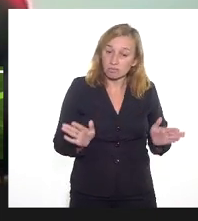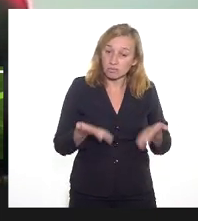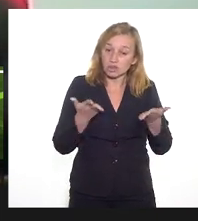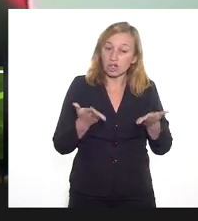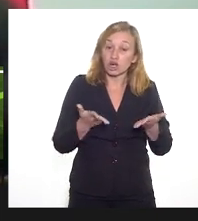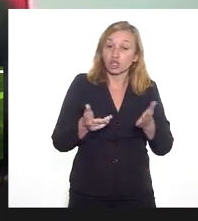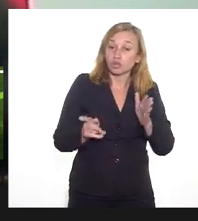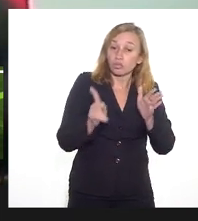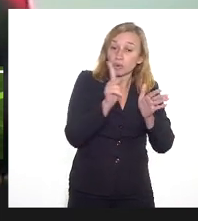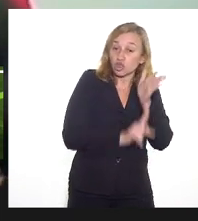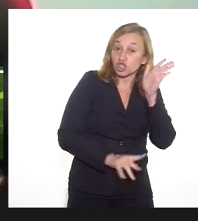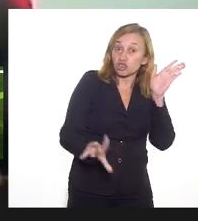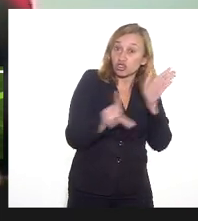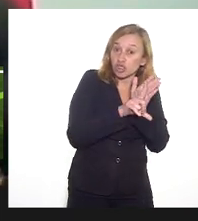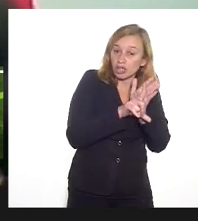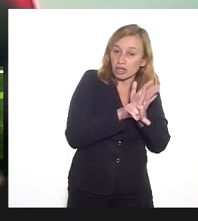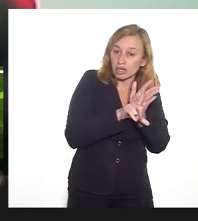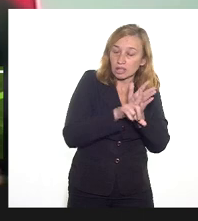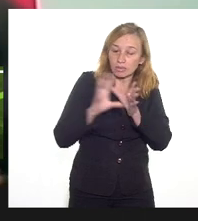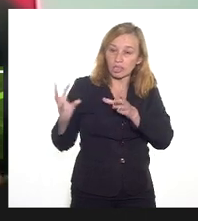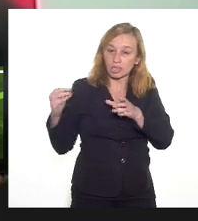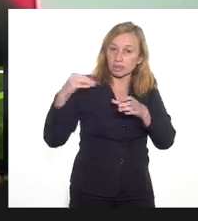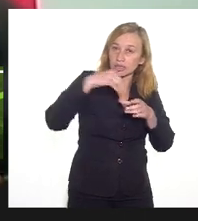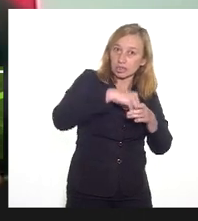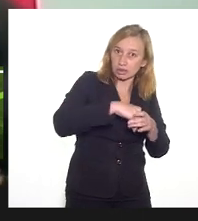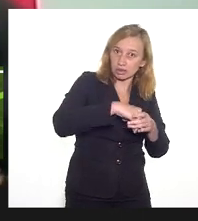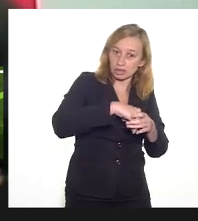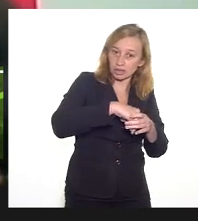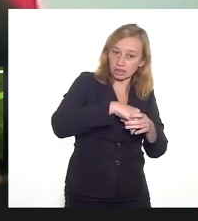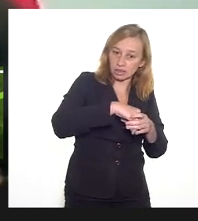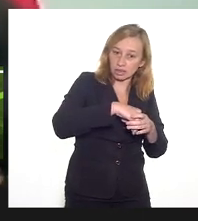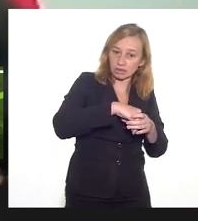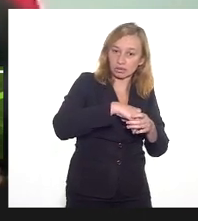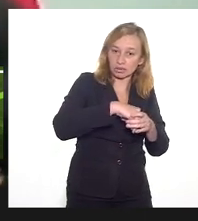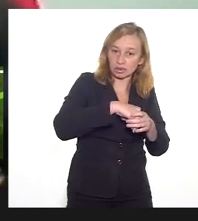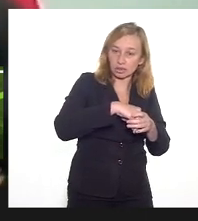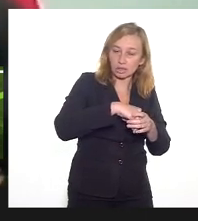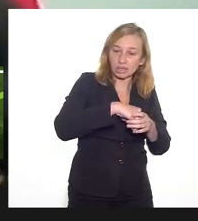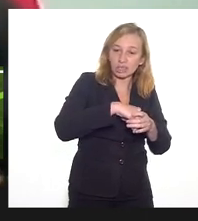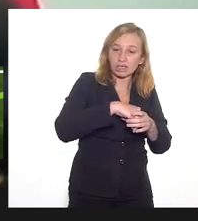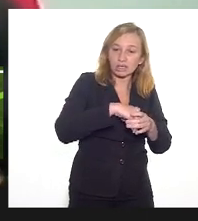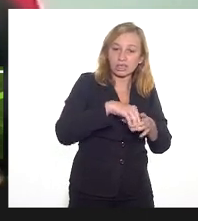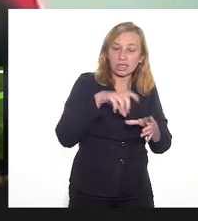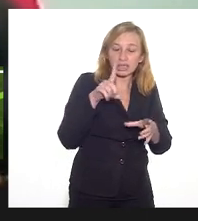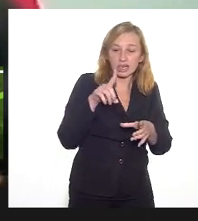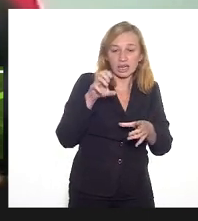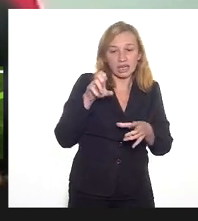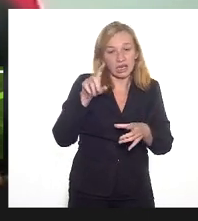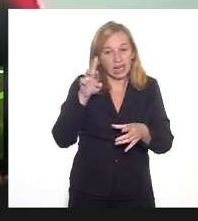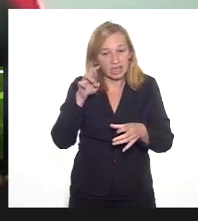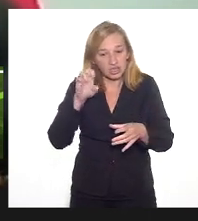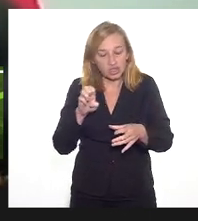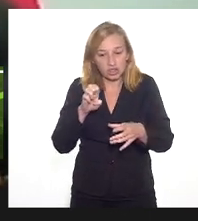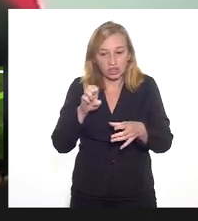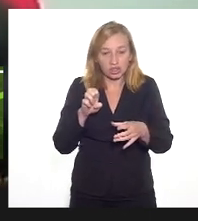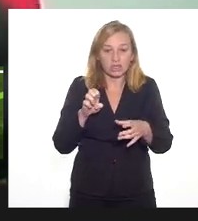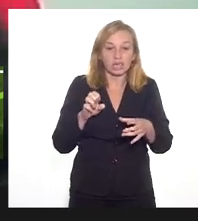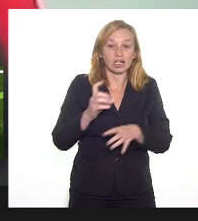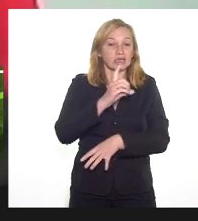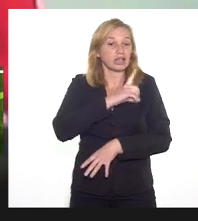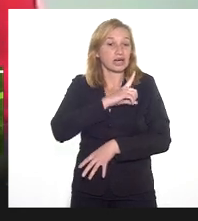de um projeto de lei para a interiorização da DECRADE, que é a delegacia